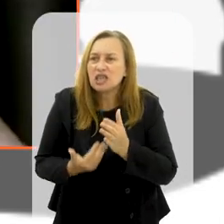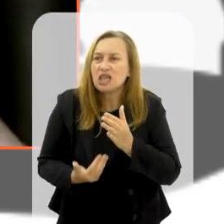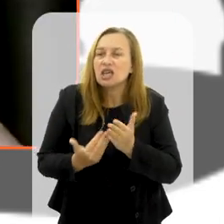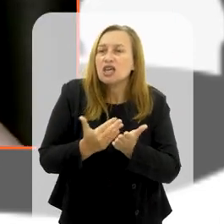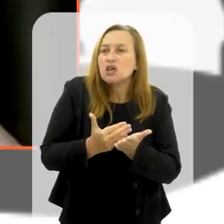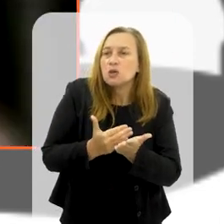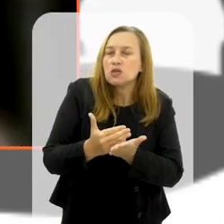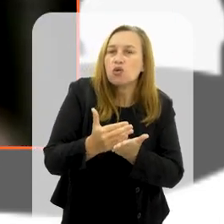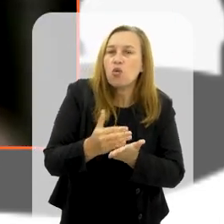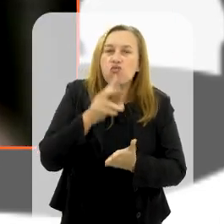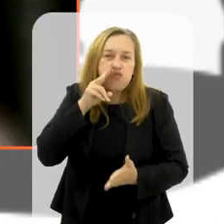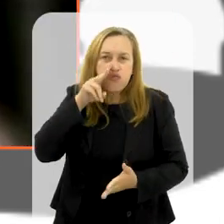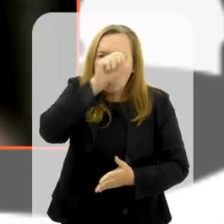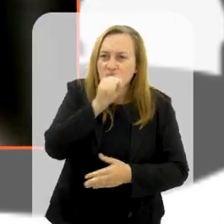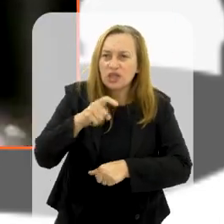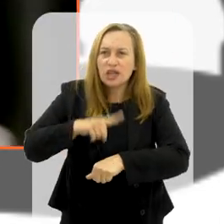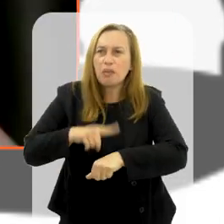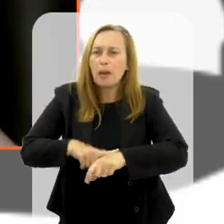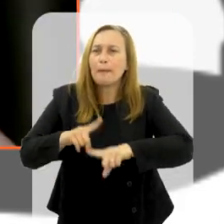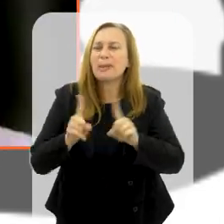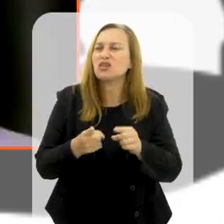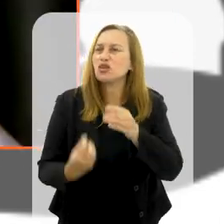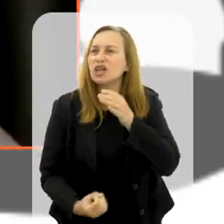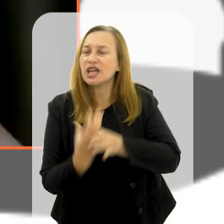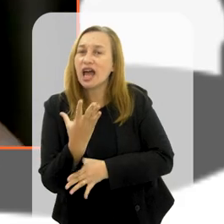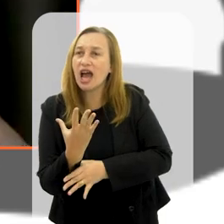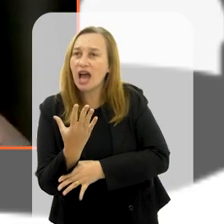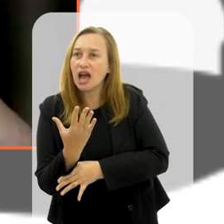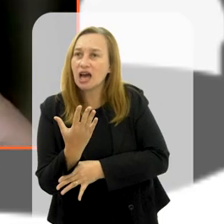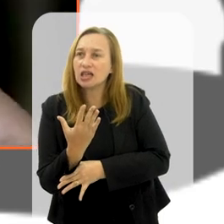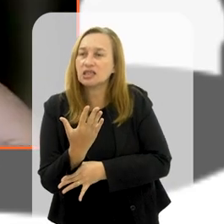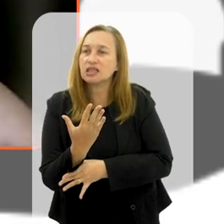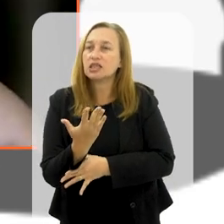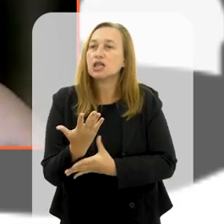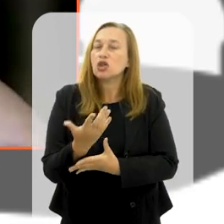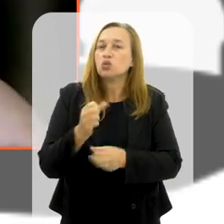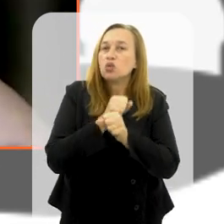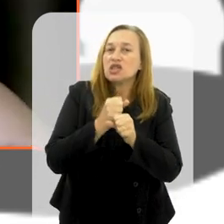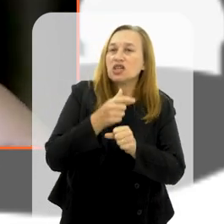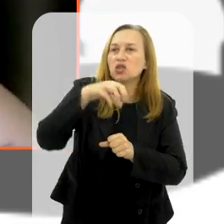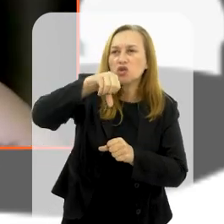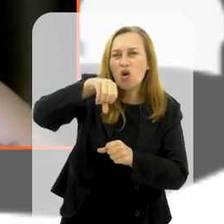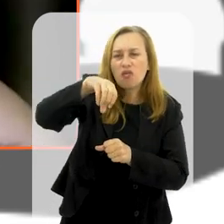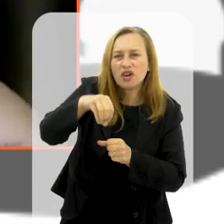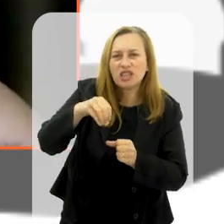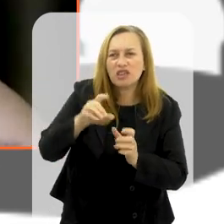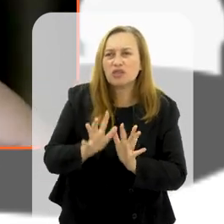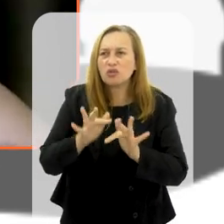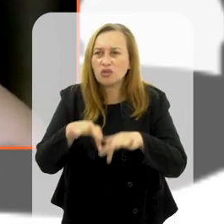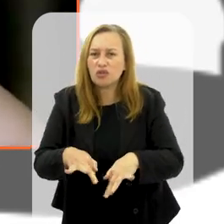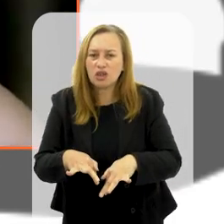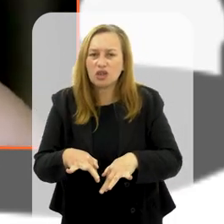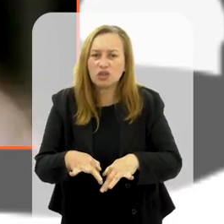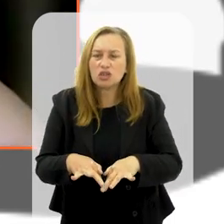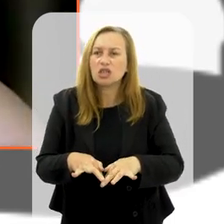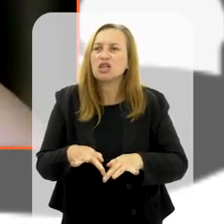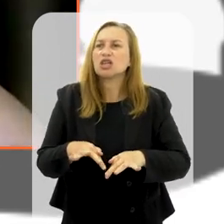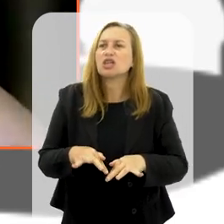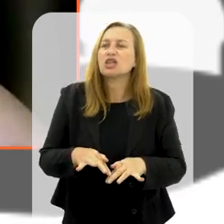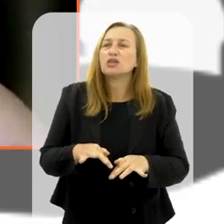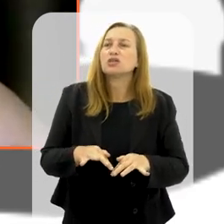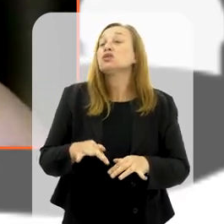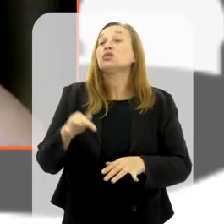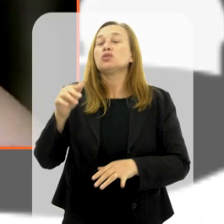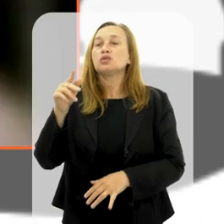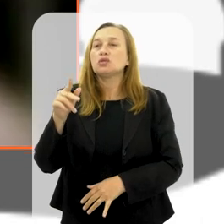muita força naquele momento, mas ele foi criado no fim dos anos 90, na crise dos tigres asiáticos, dos